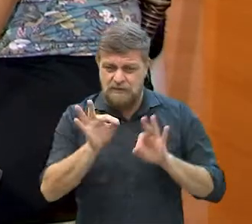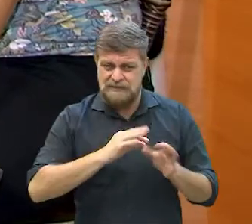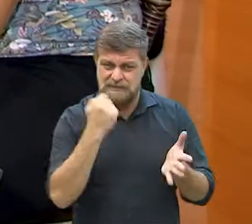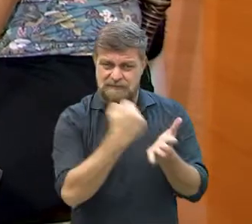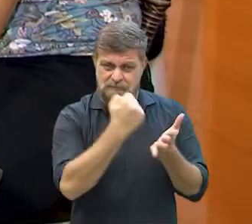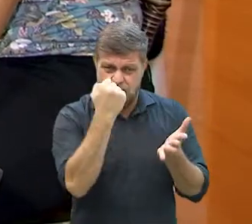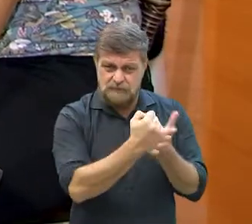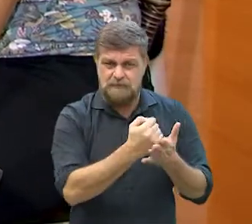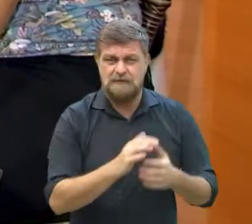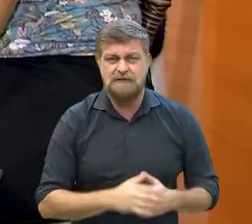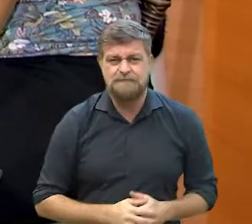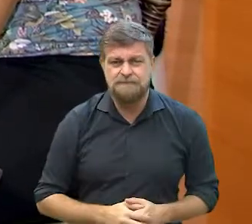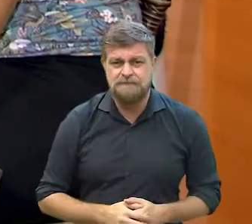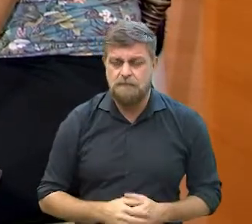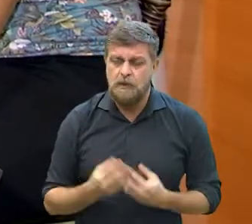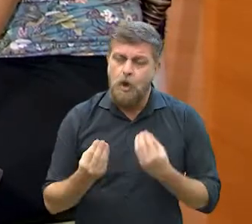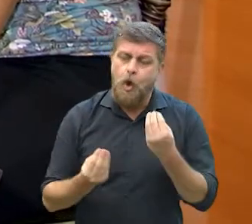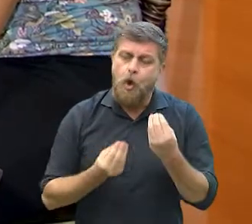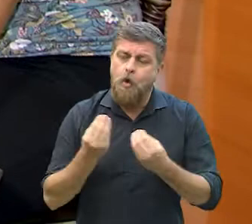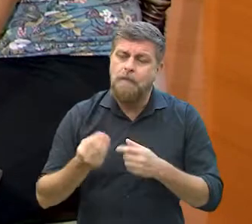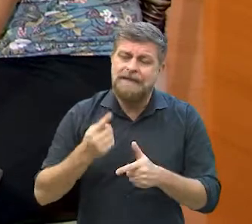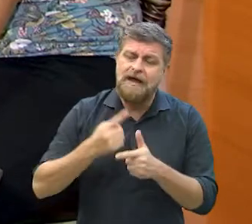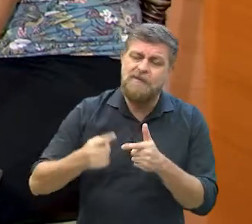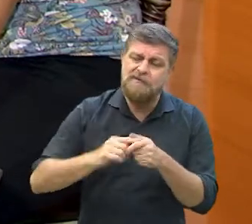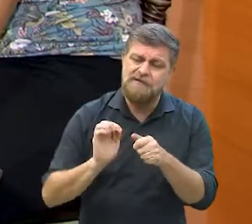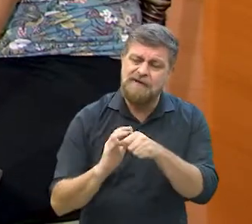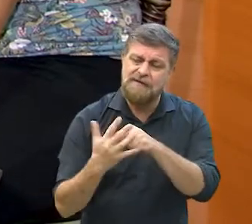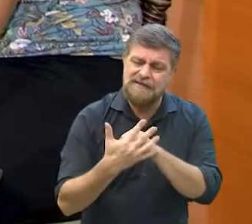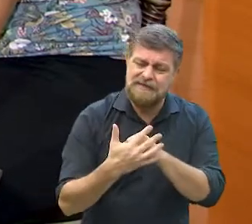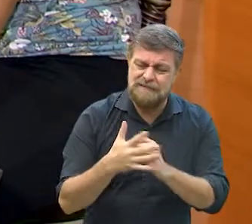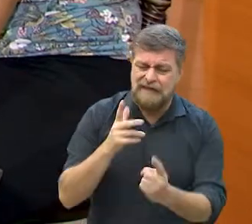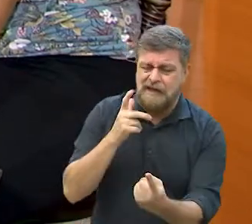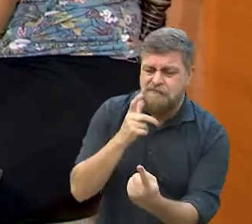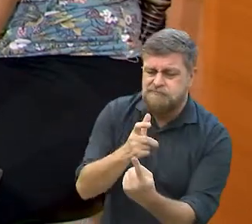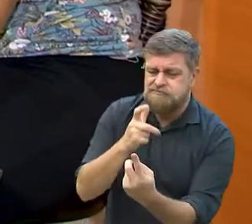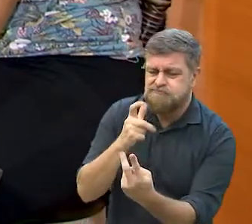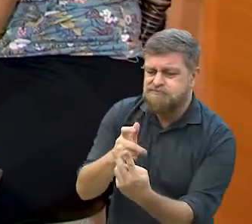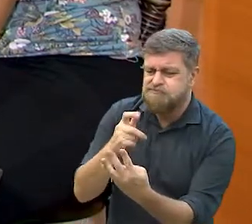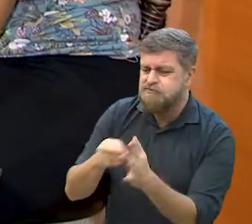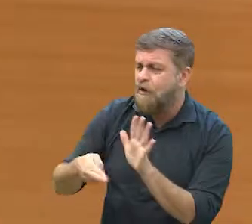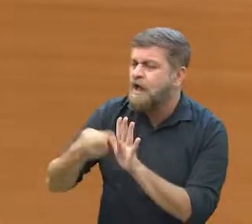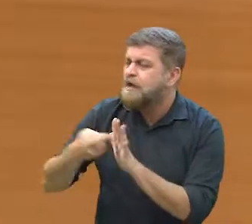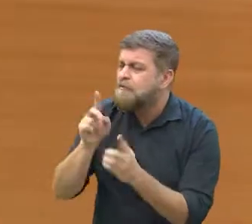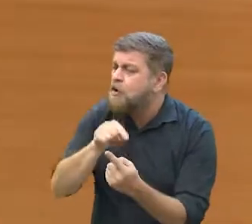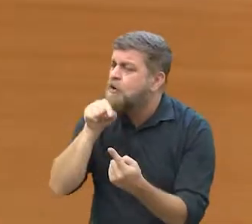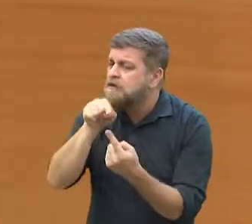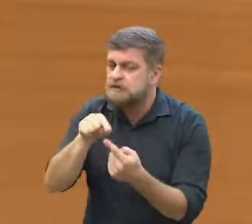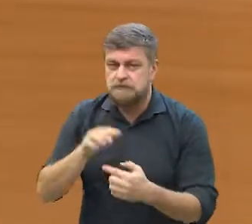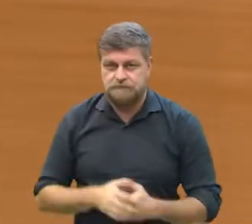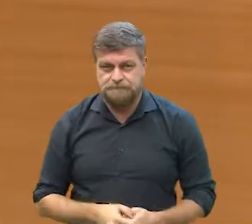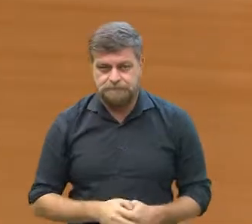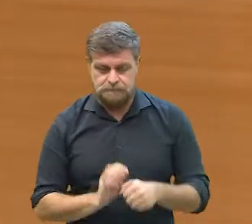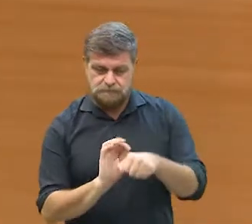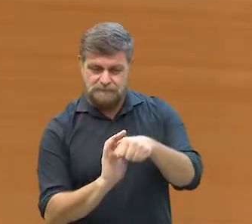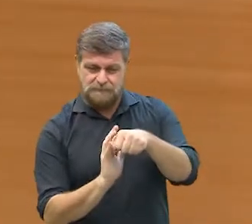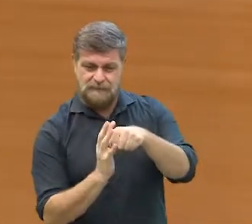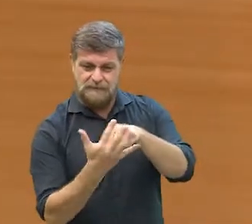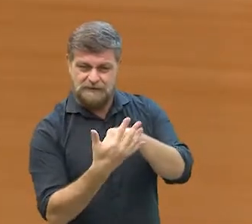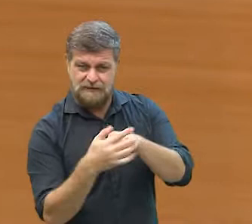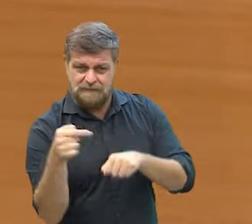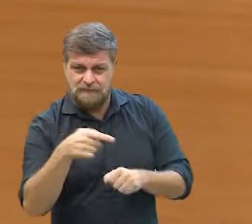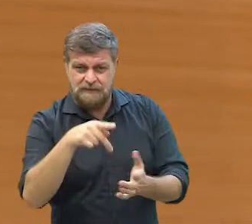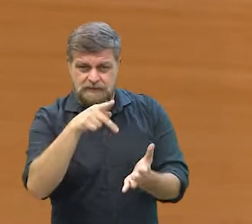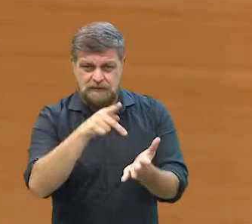projetos protocolados aqui na casa. Como que está essa situação? Por que desse requerimento? A pandemia, na verdade,